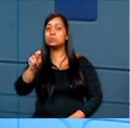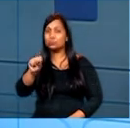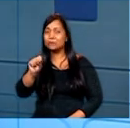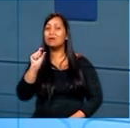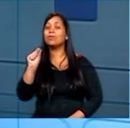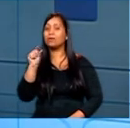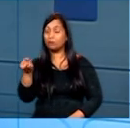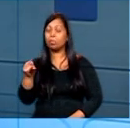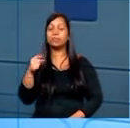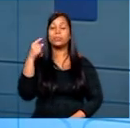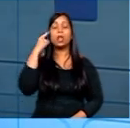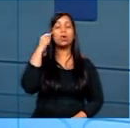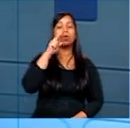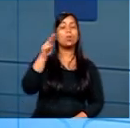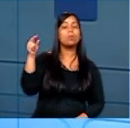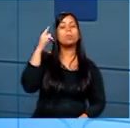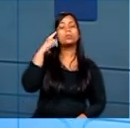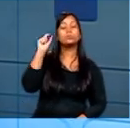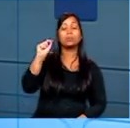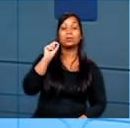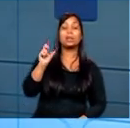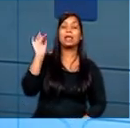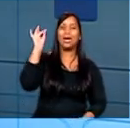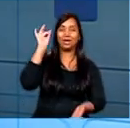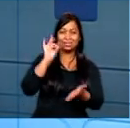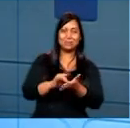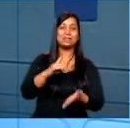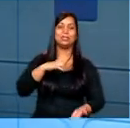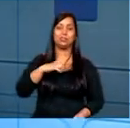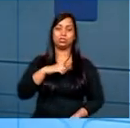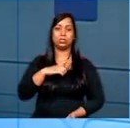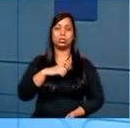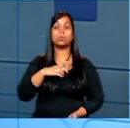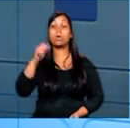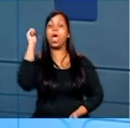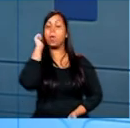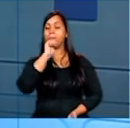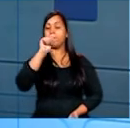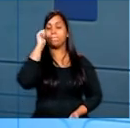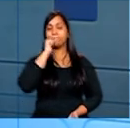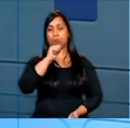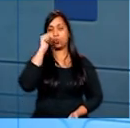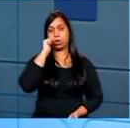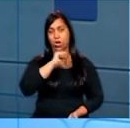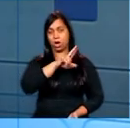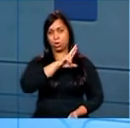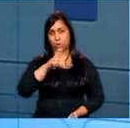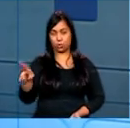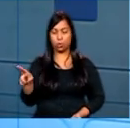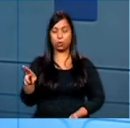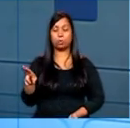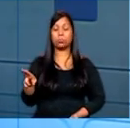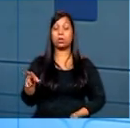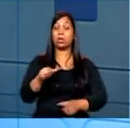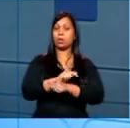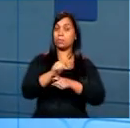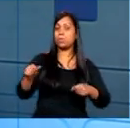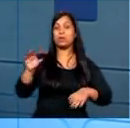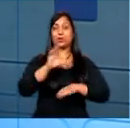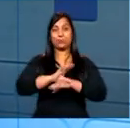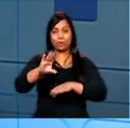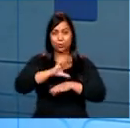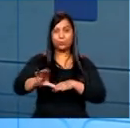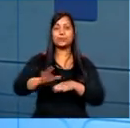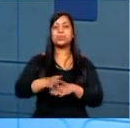Quando a gente pensou no nome, a gente tinha uma certeza, que a gente queria que fosse uma mulher, né? A maioria dos cursinhos